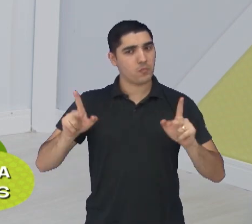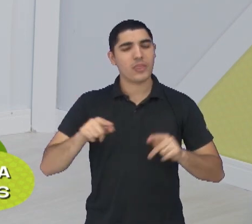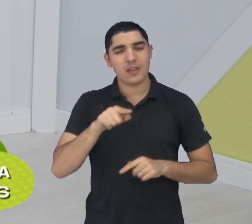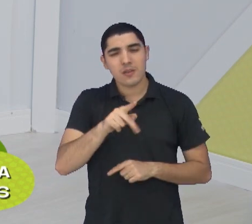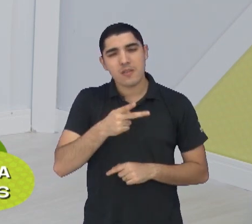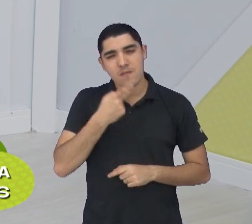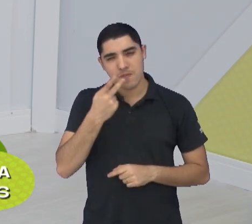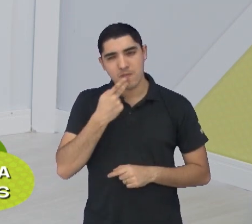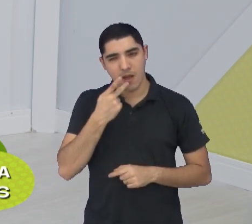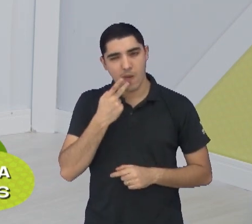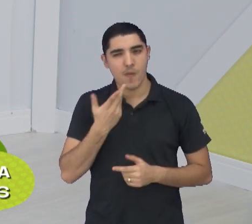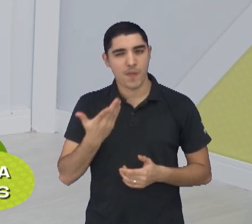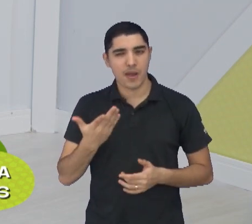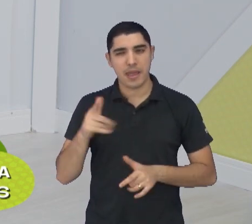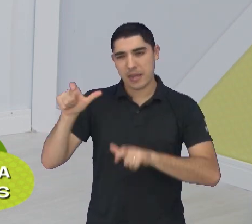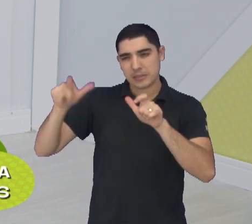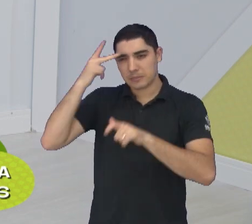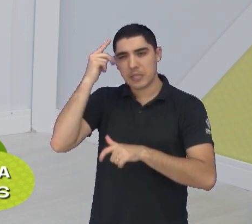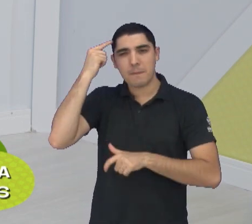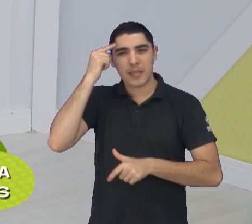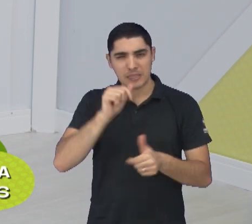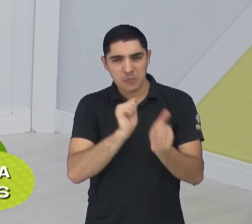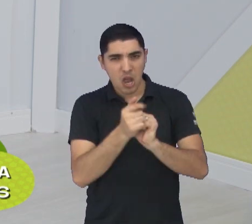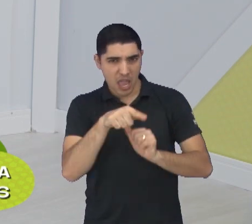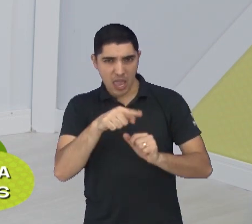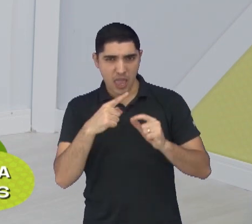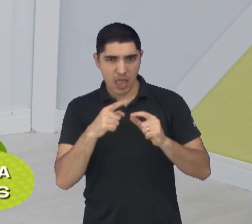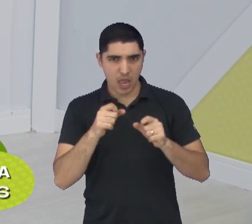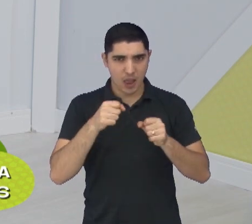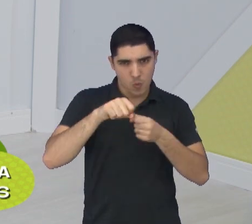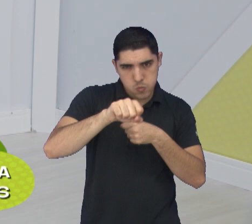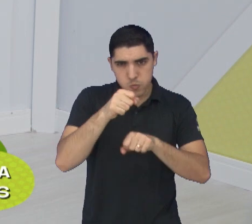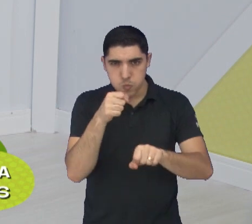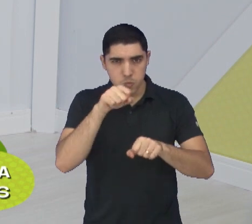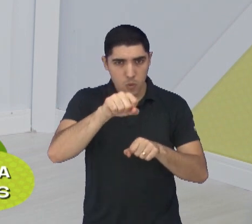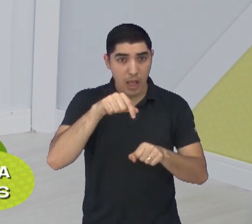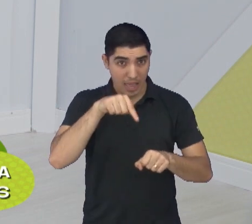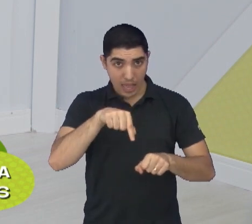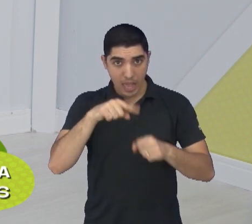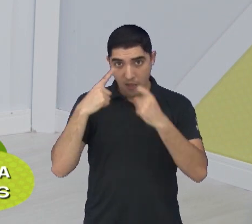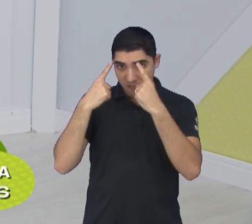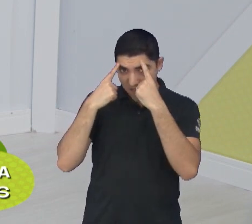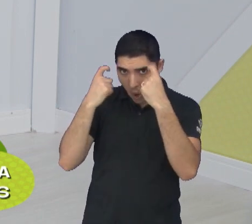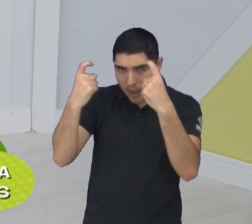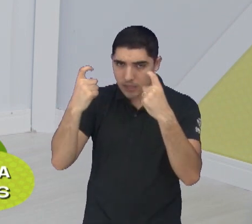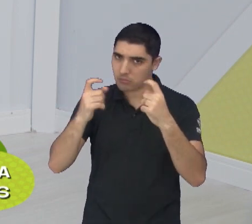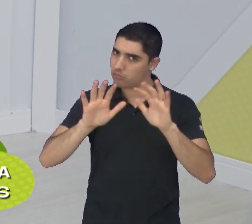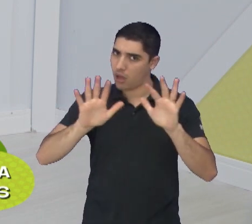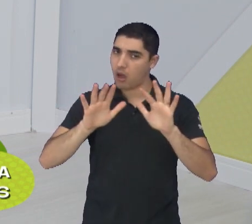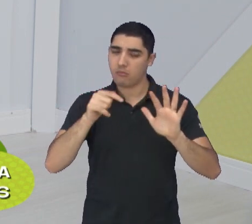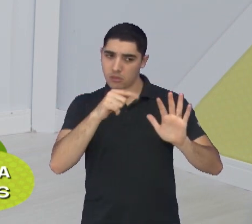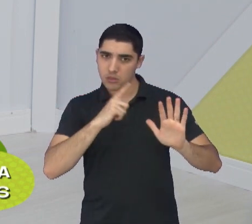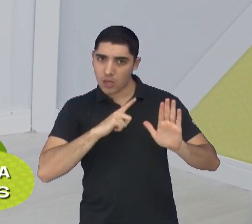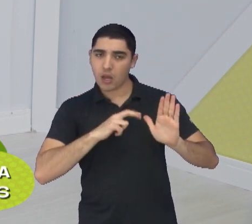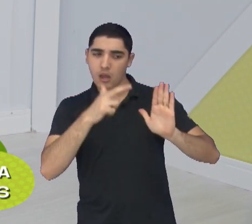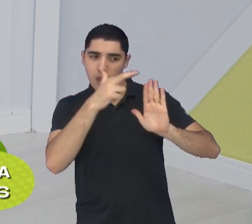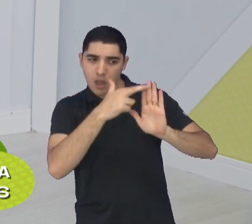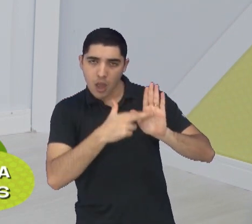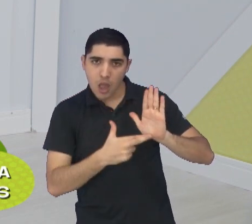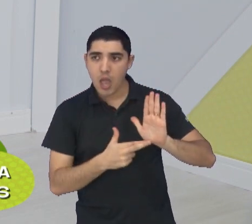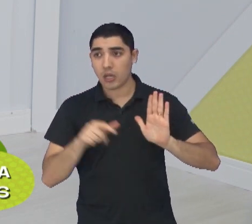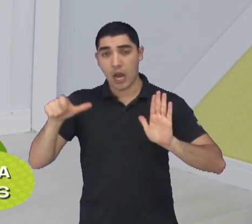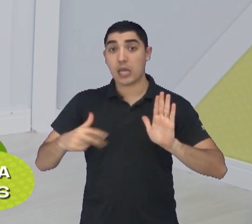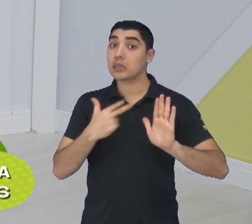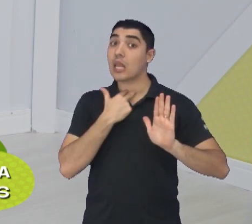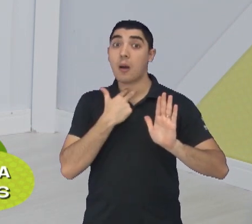da... Para muitos, é violento o esporte. Lembrando que esses esportes de luta são todos cheios de regras e ninguém, teoricamente, ultrapassa os